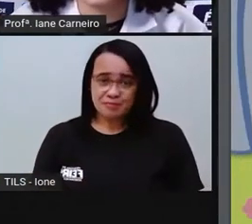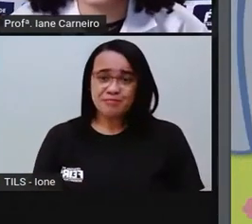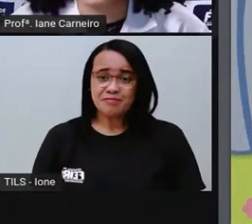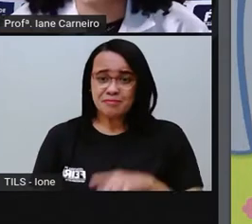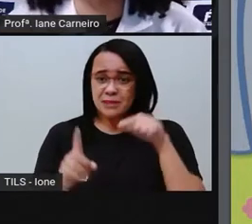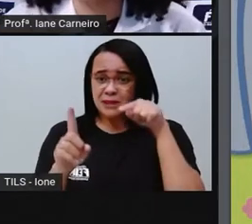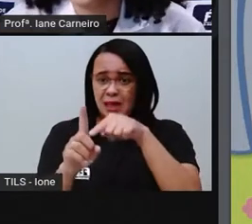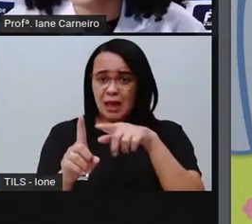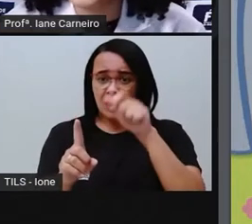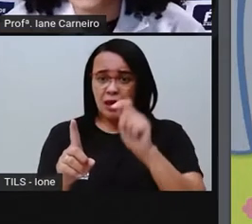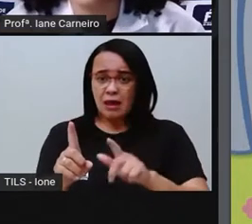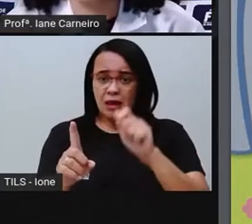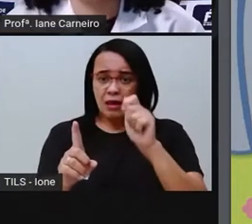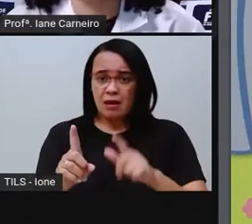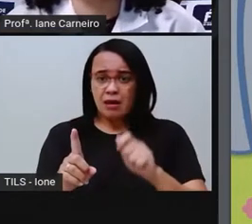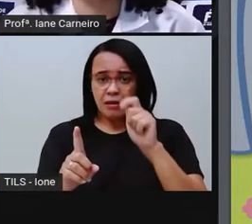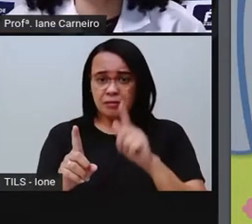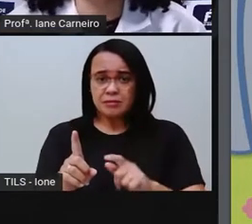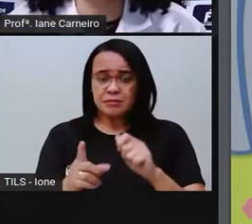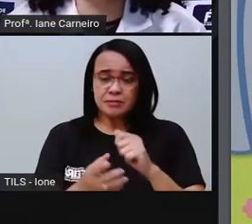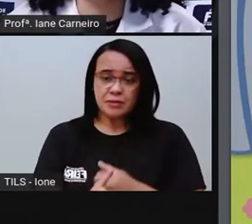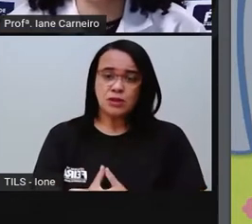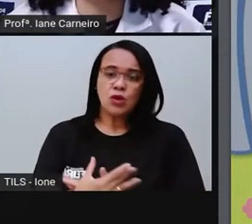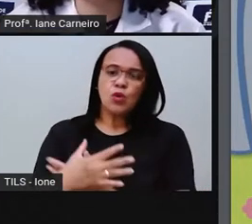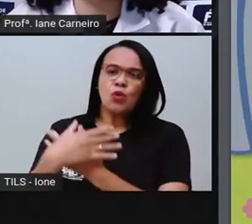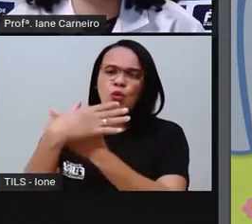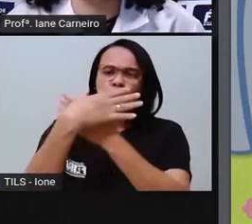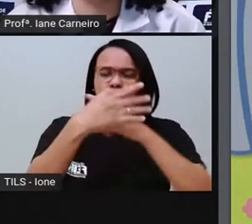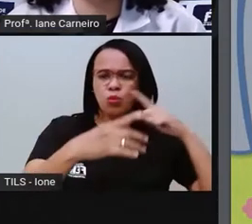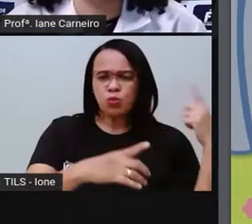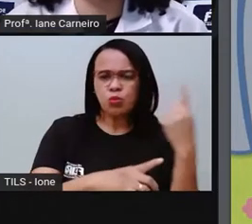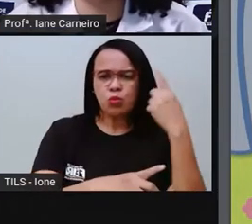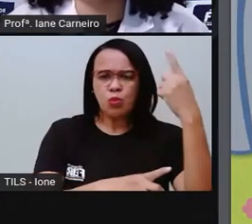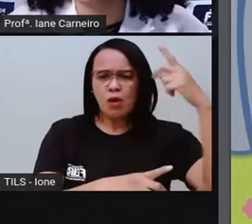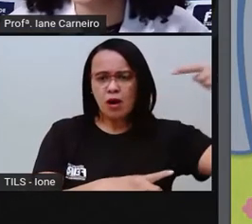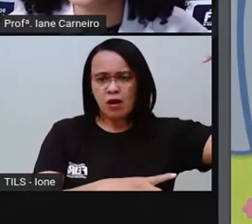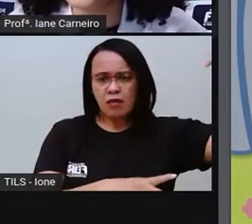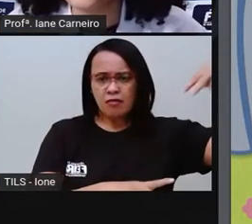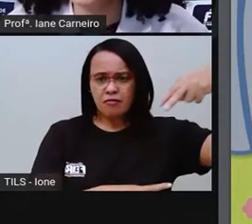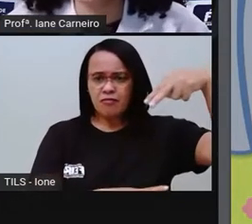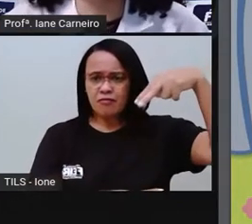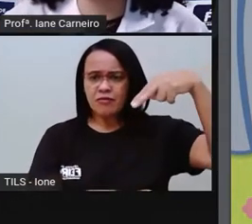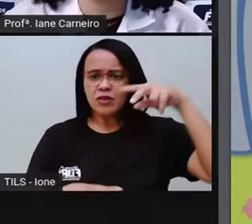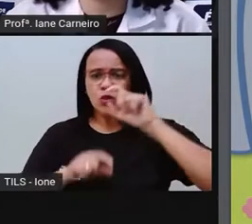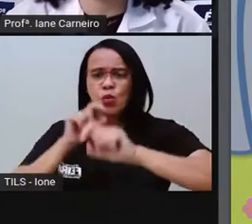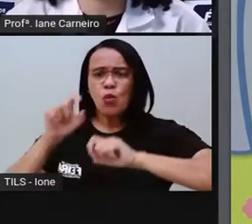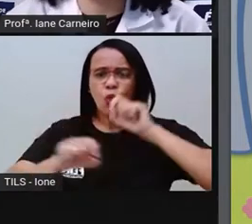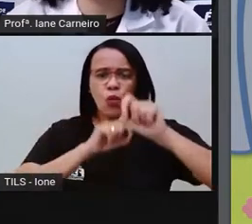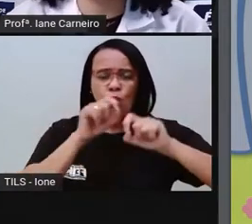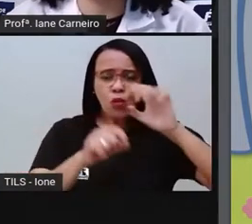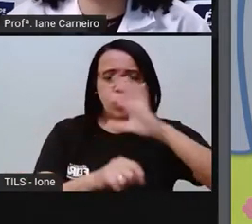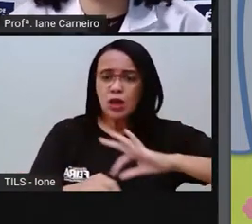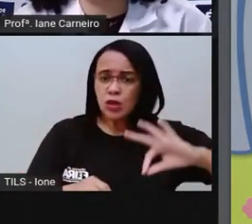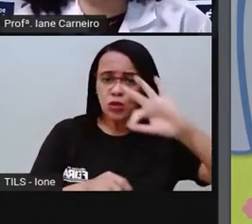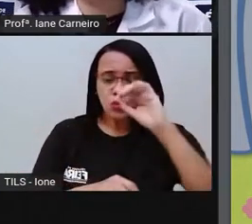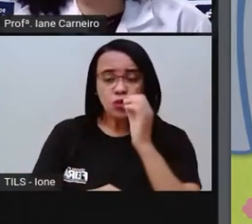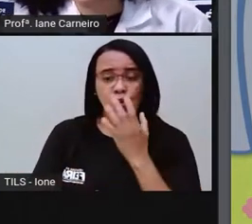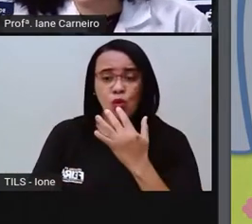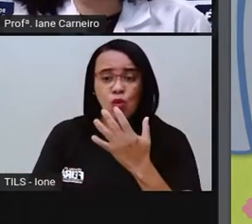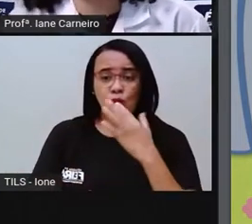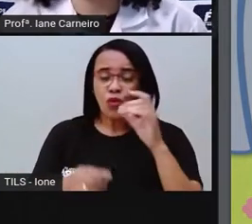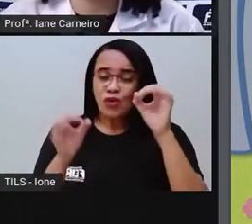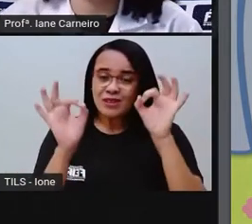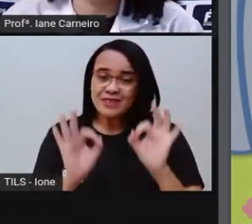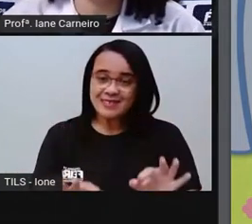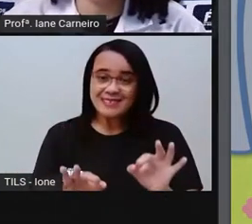Azuleta voou bem alto e olhou com atenção. Viu que tudo tem a cor certa, seja no